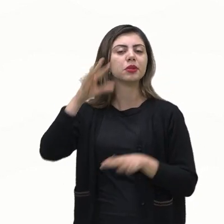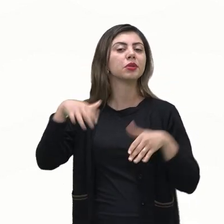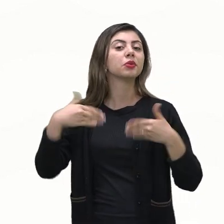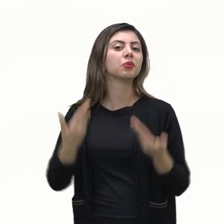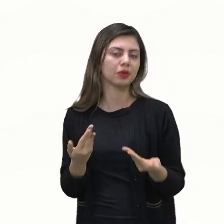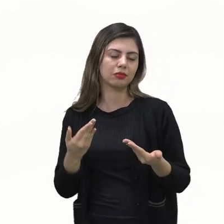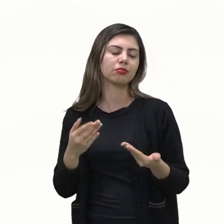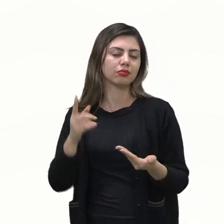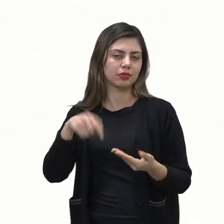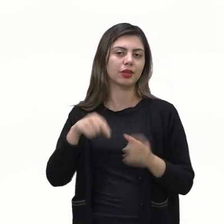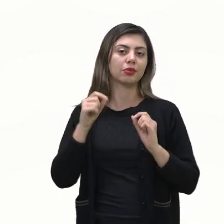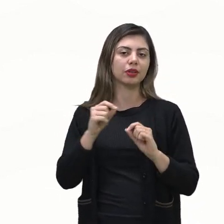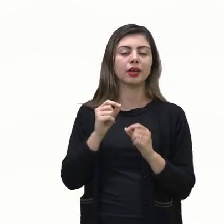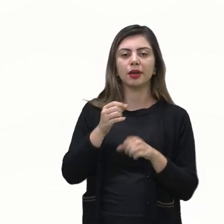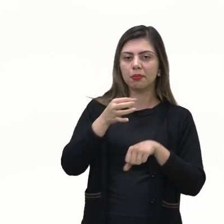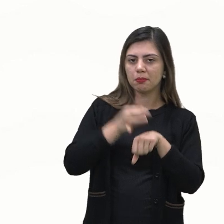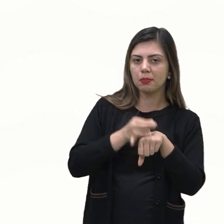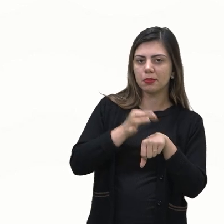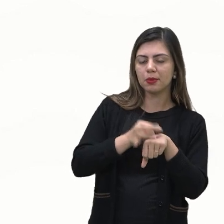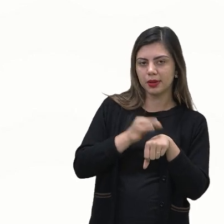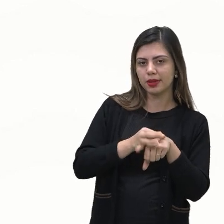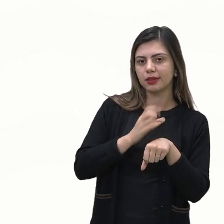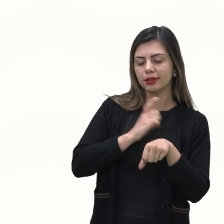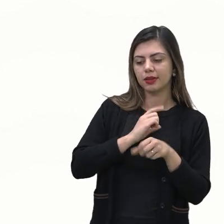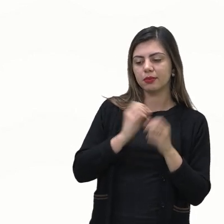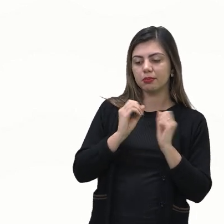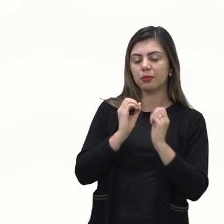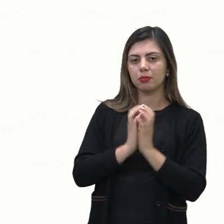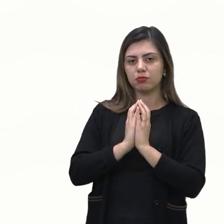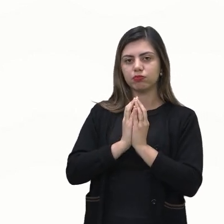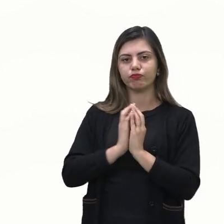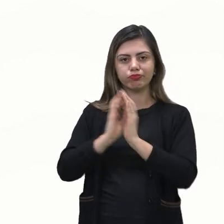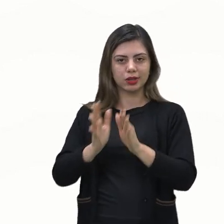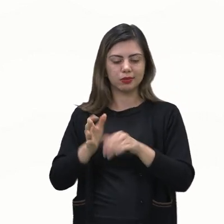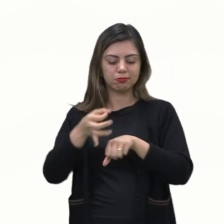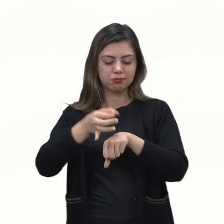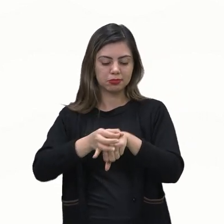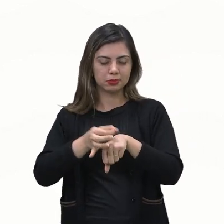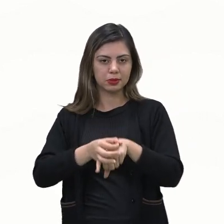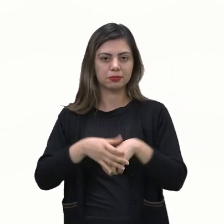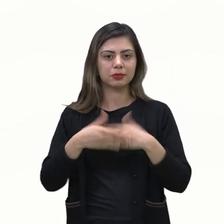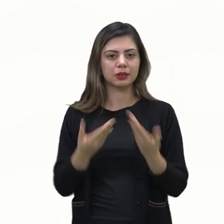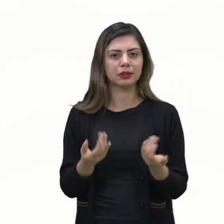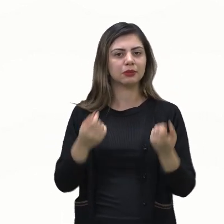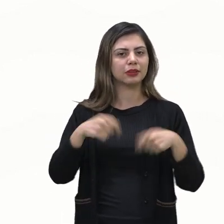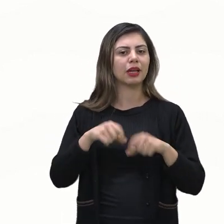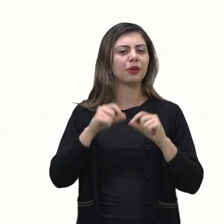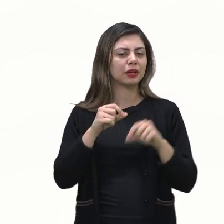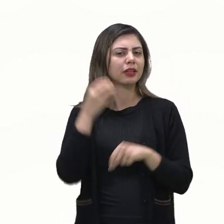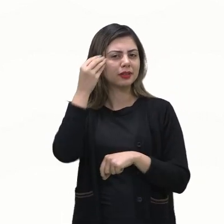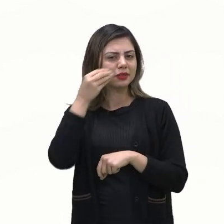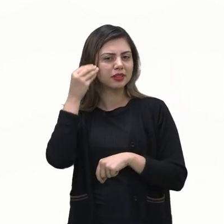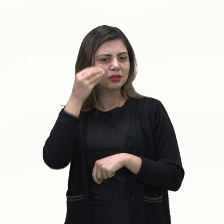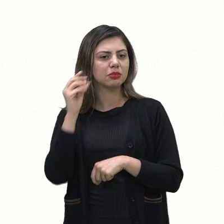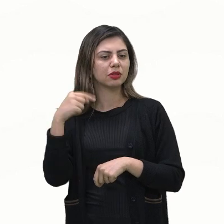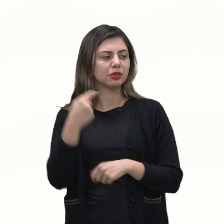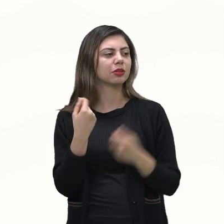justamente o lançamento de uma moeda e desse experimento você tem que